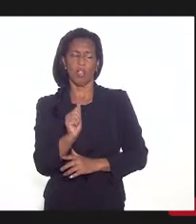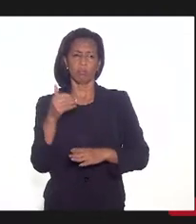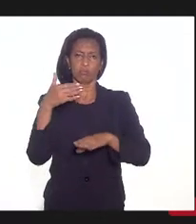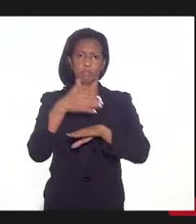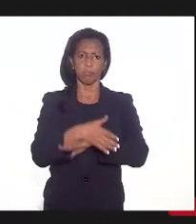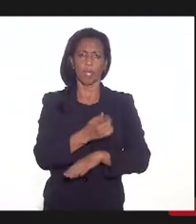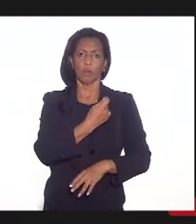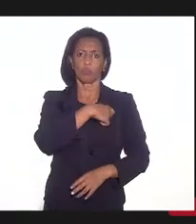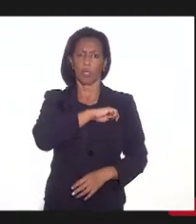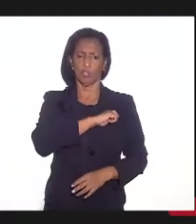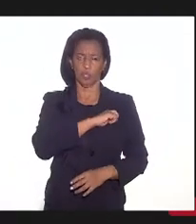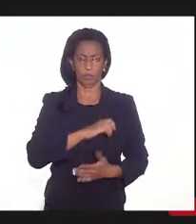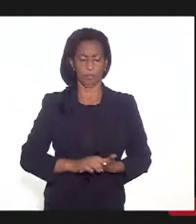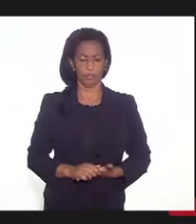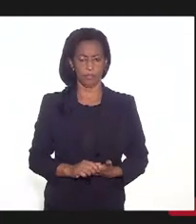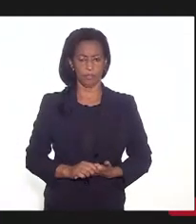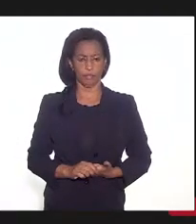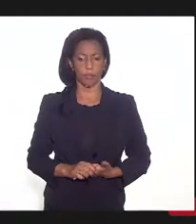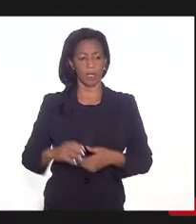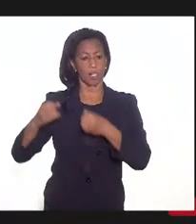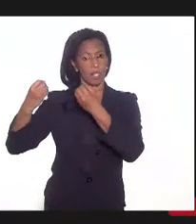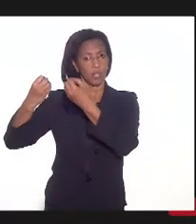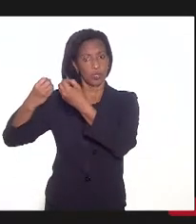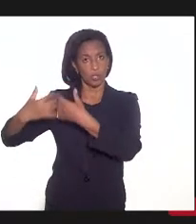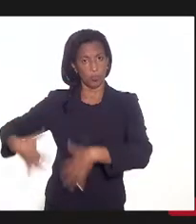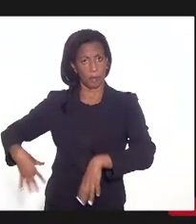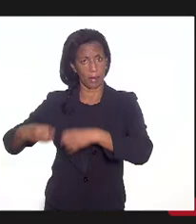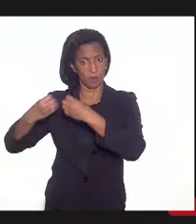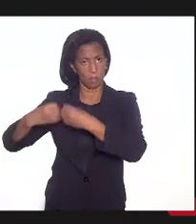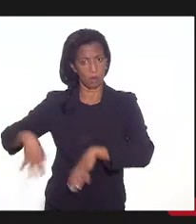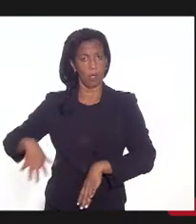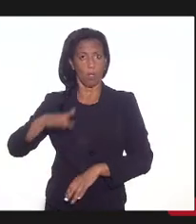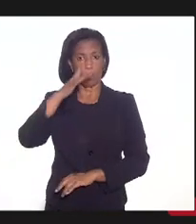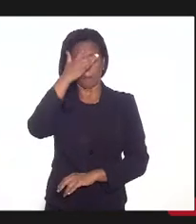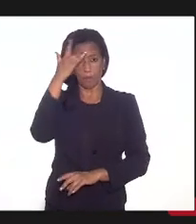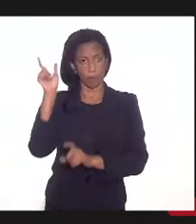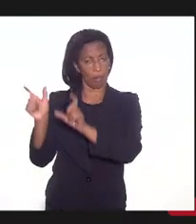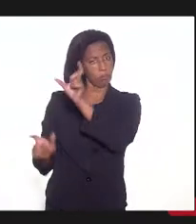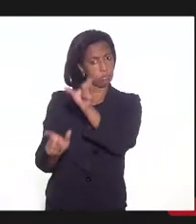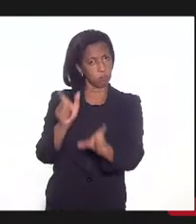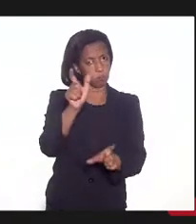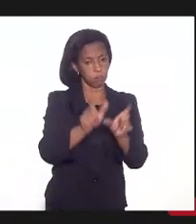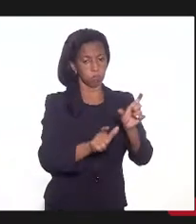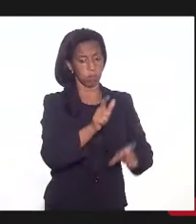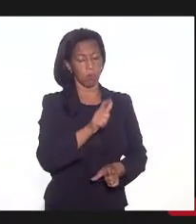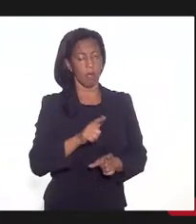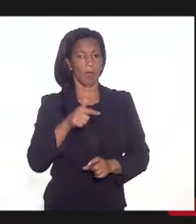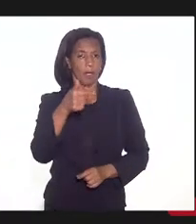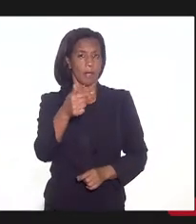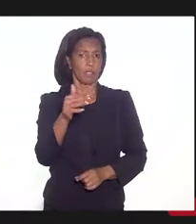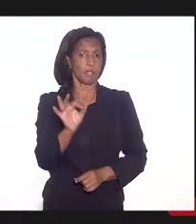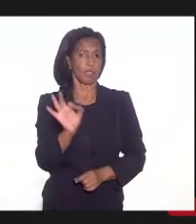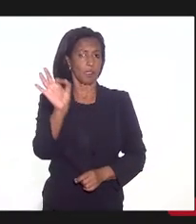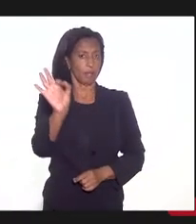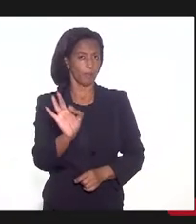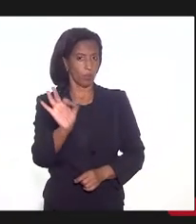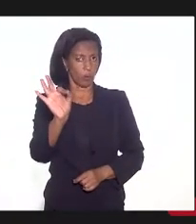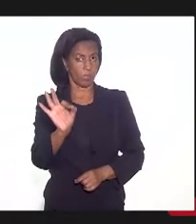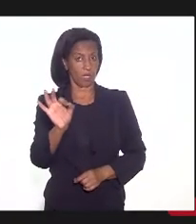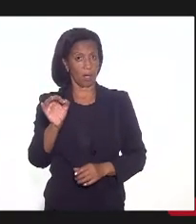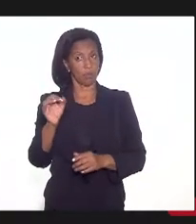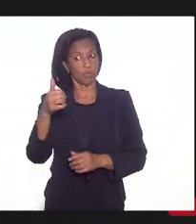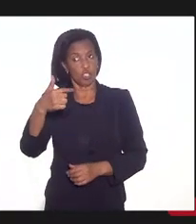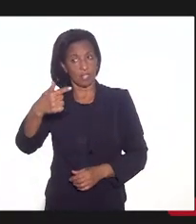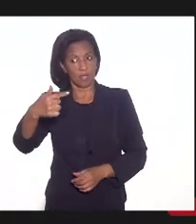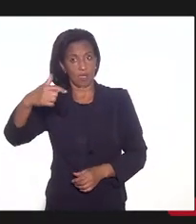regime, né? E despesas liquidadas com o pessoal, que era o mínimo de 70%, tinha 79